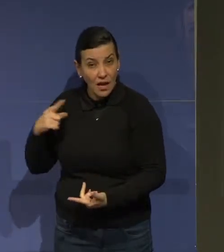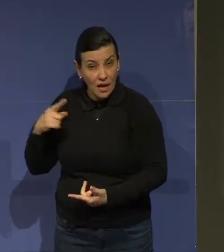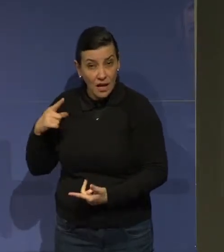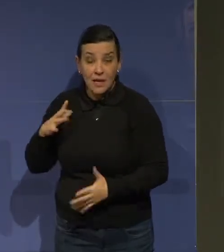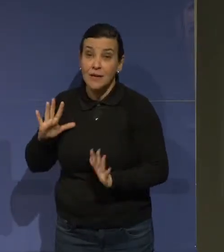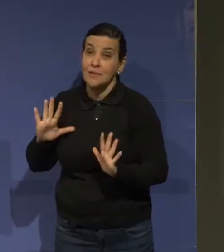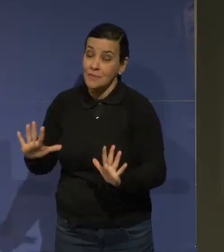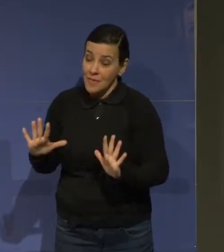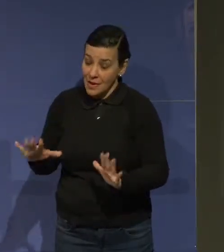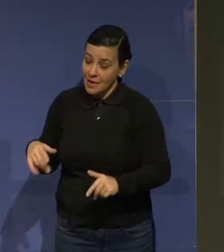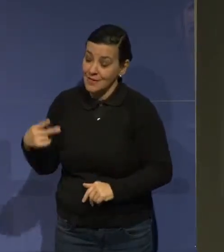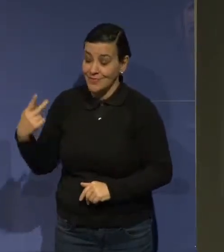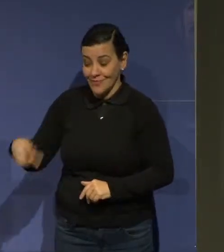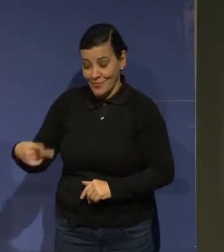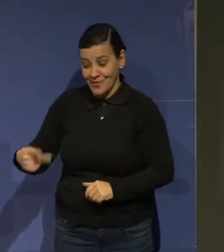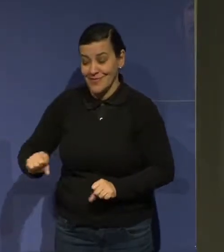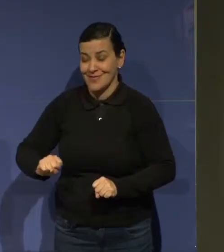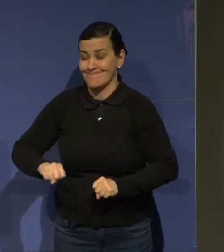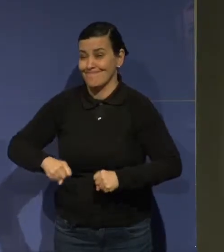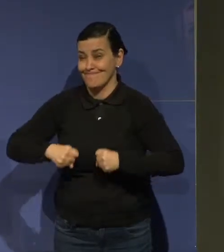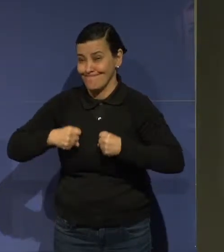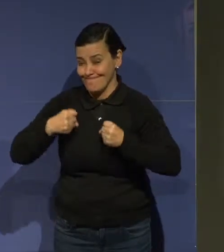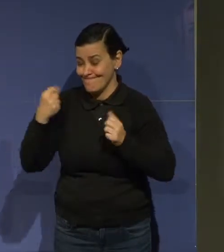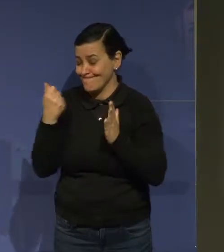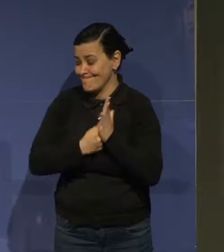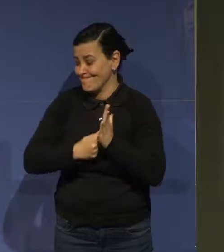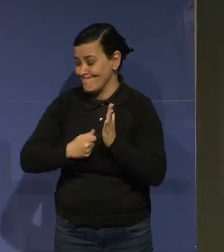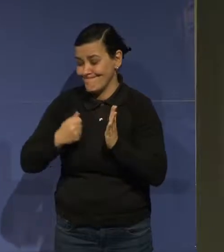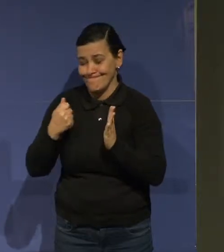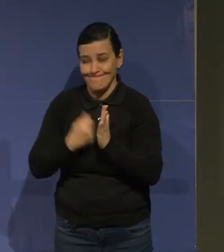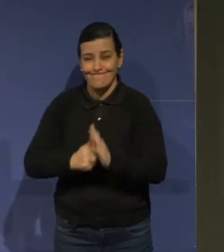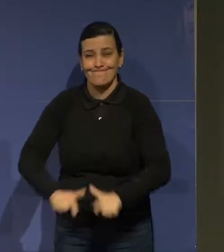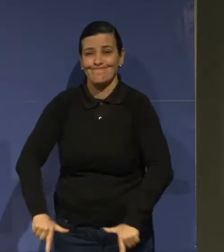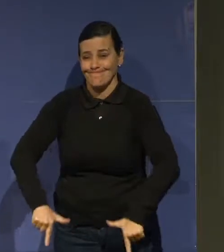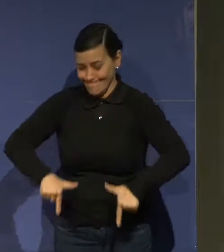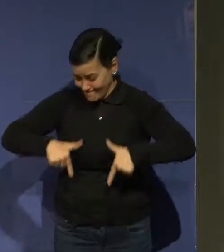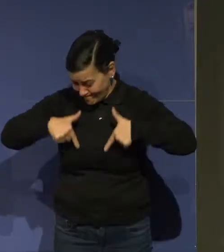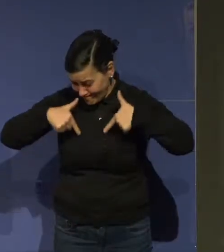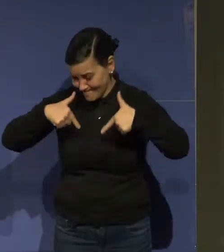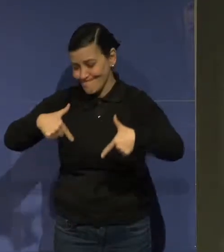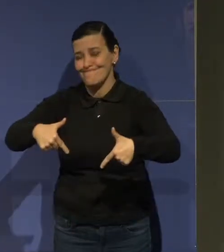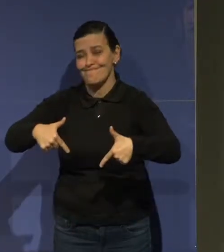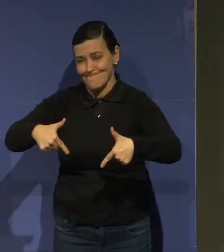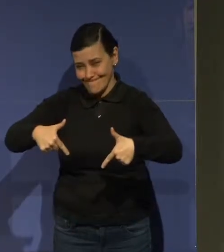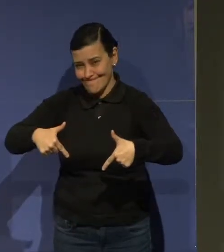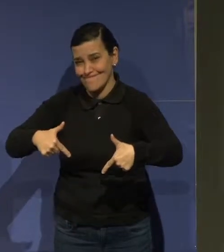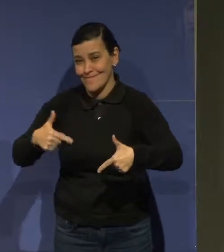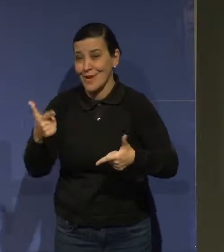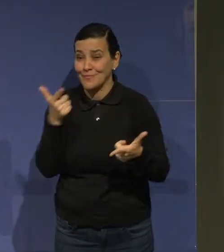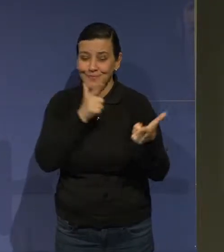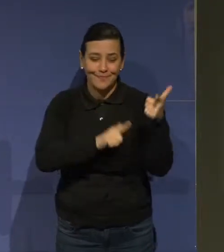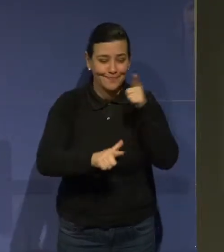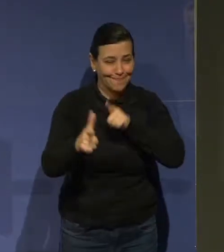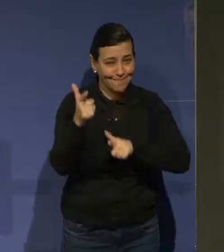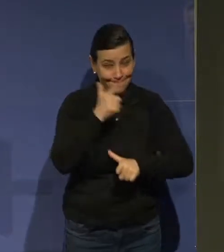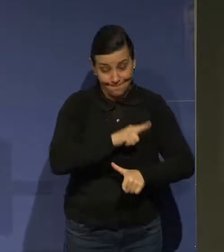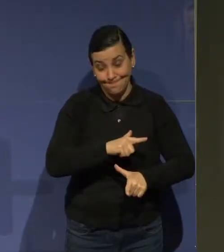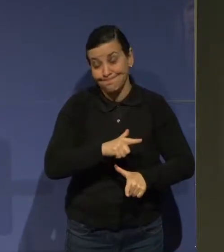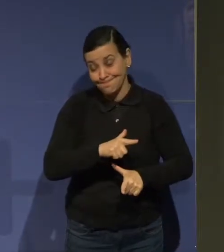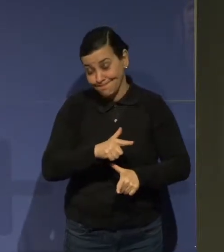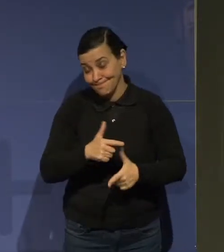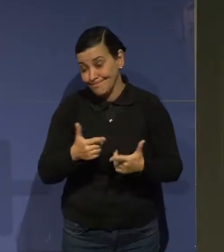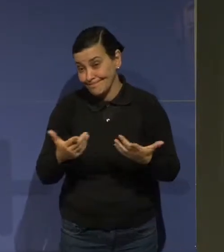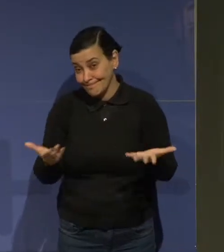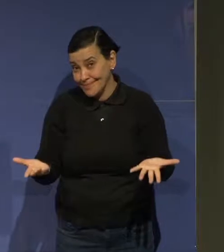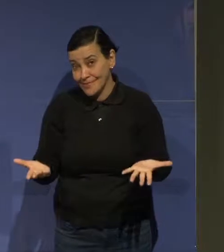jambrar muito mais para conseguir as coisas que ele vai conseguir, pelo menos atualmente. Então, quer dizer, é